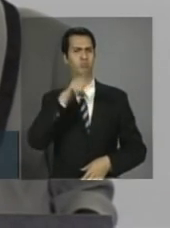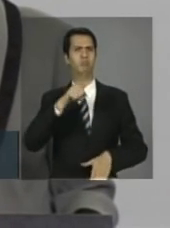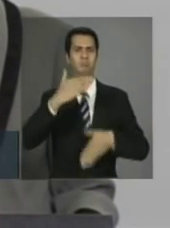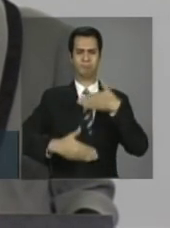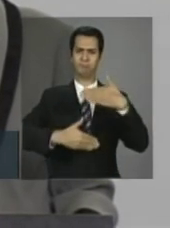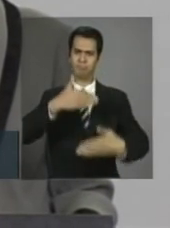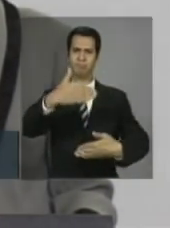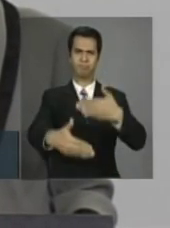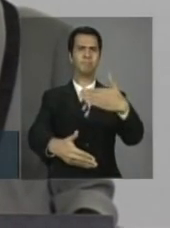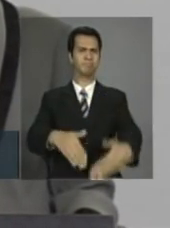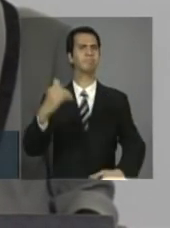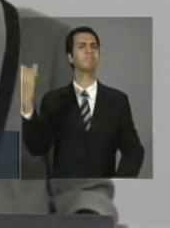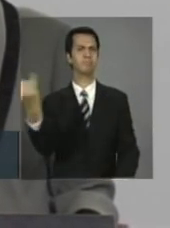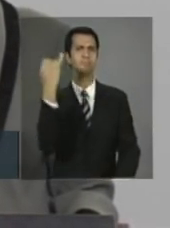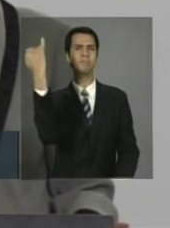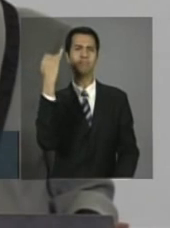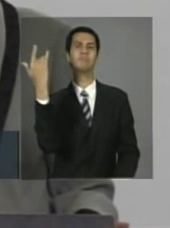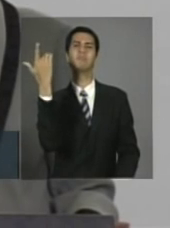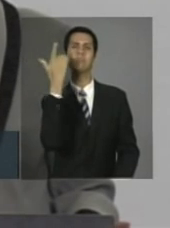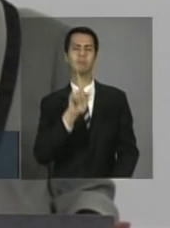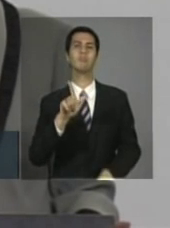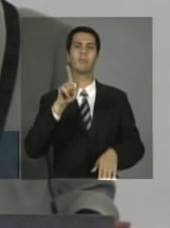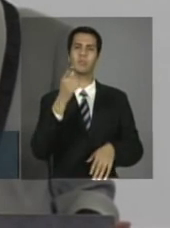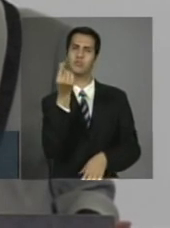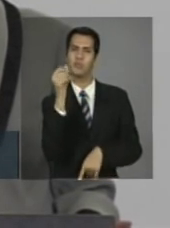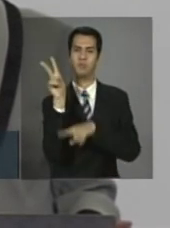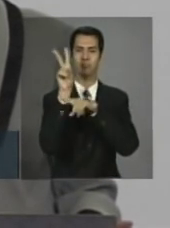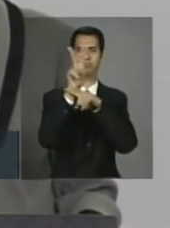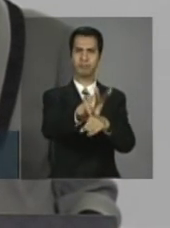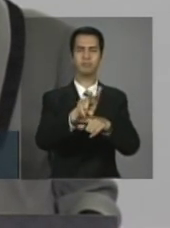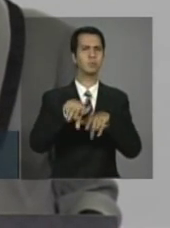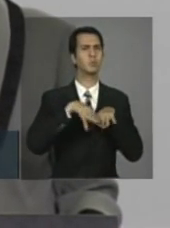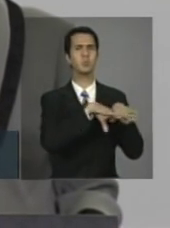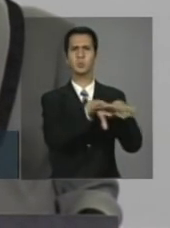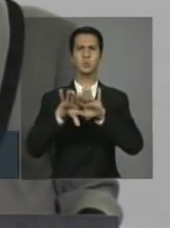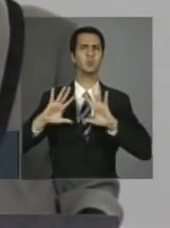muito significativa na democratização do crédito.